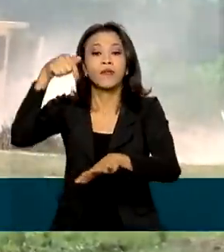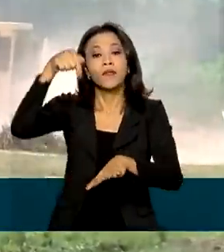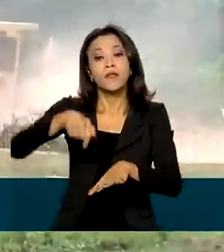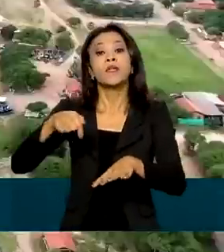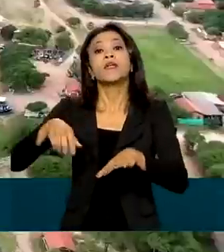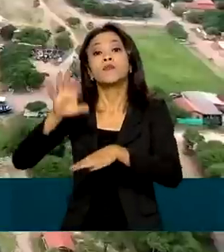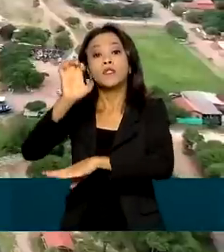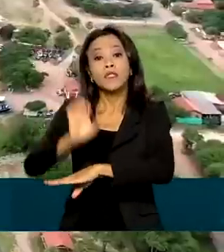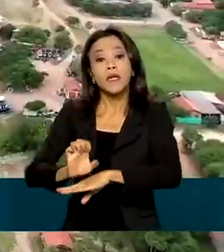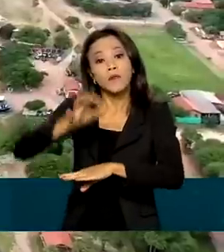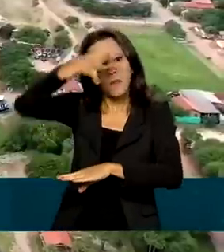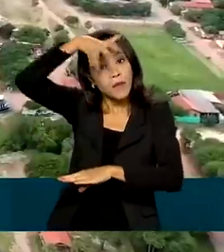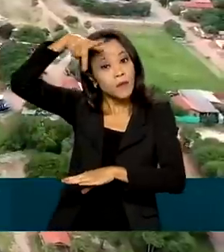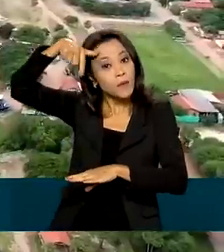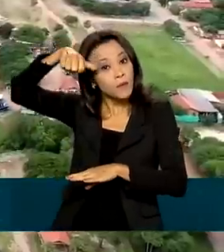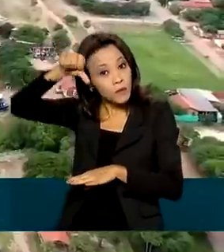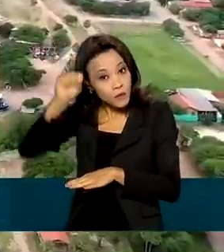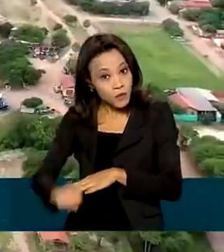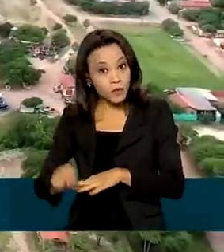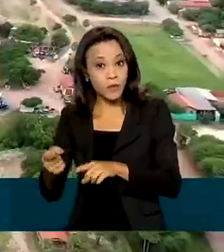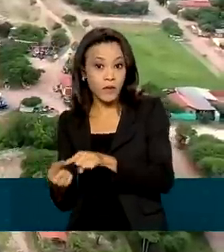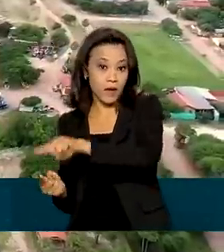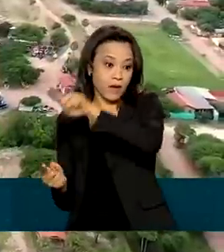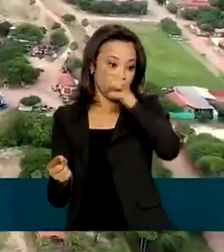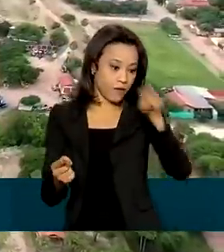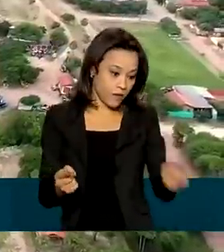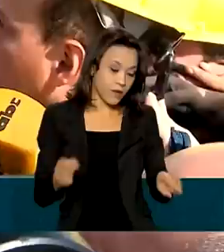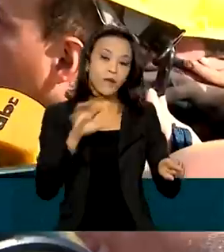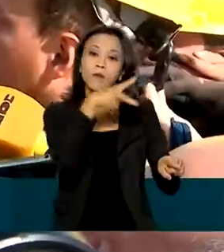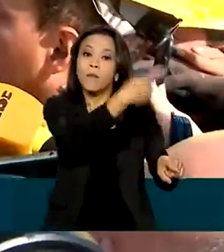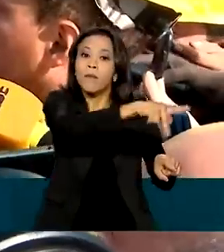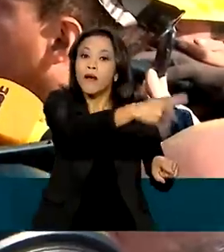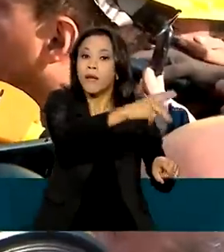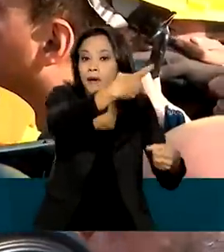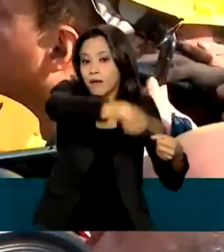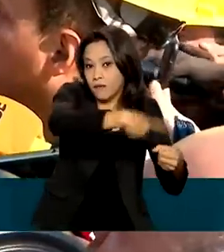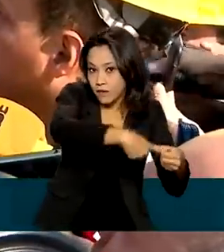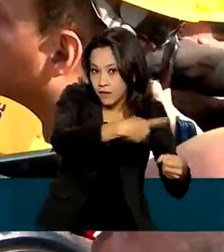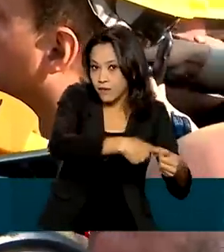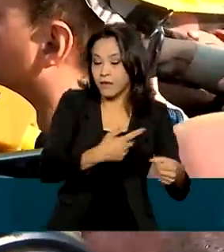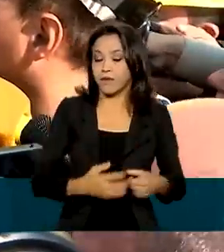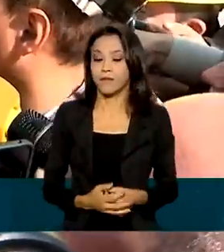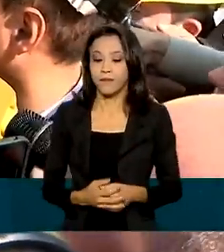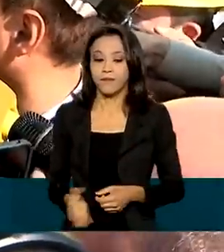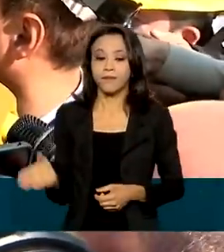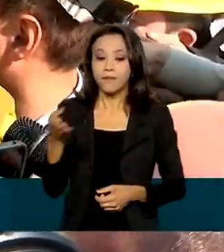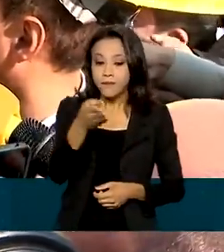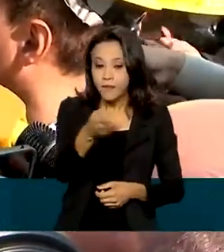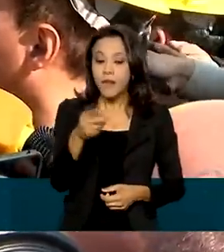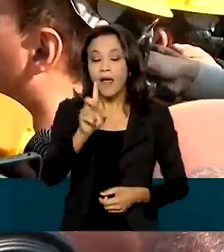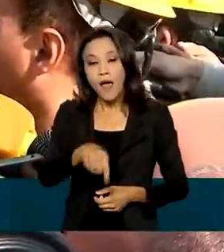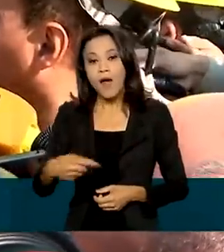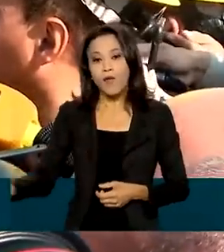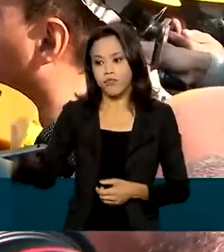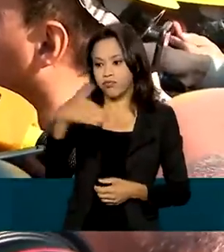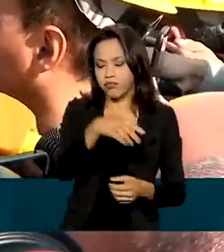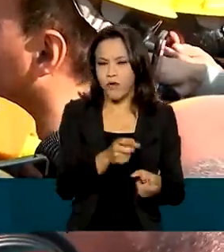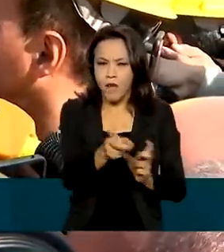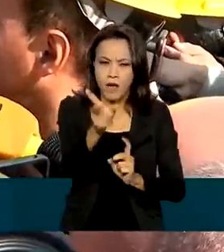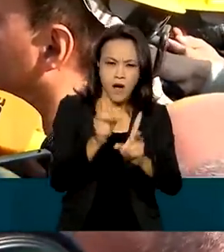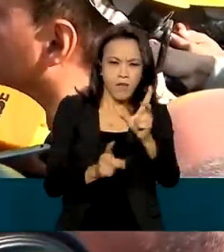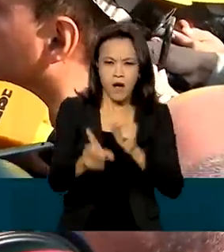Grosso do Sul, à cidade de Carmelo Peralta, no Paraguai. Vai fazer parte da bioceânica, ou seja, o comércio vai ser enorme